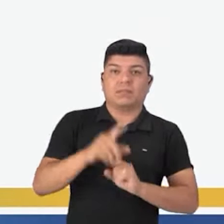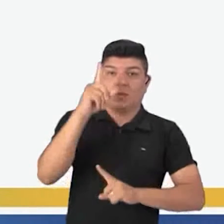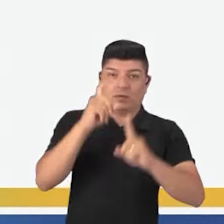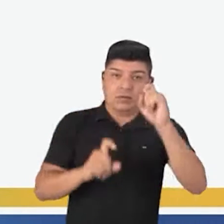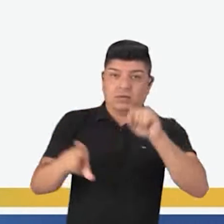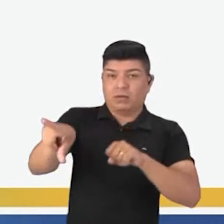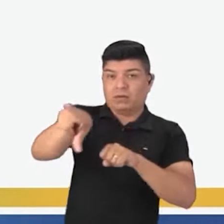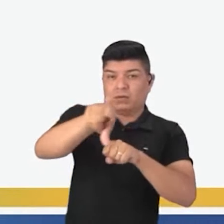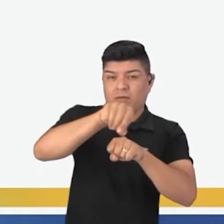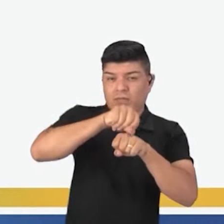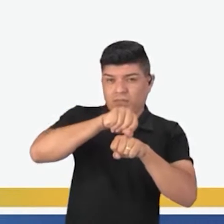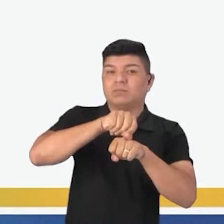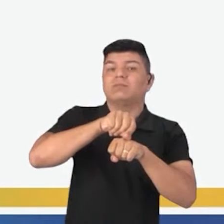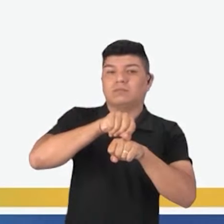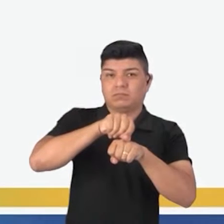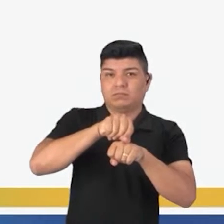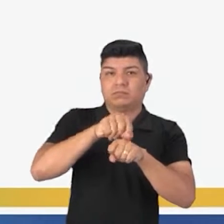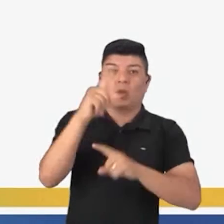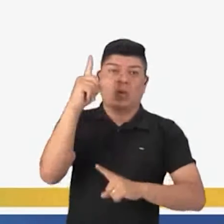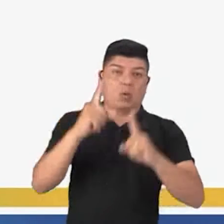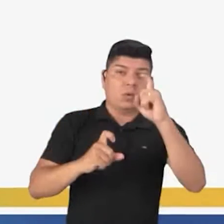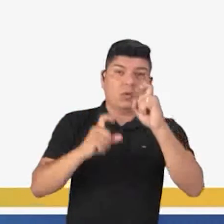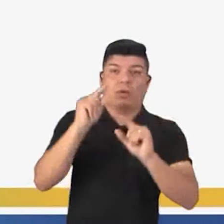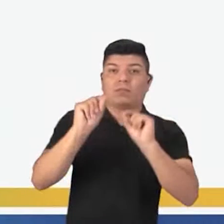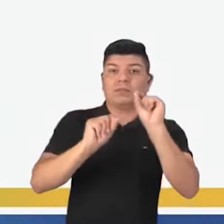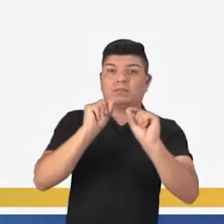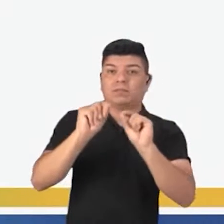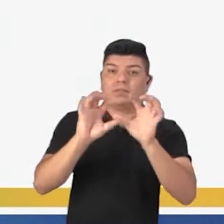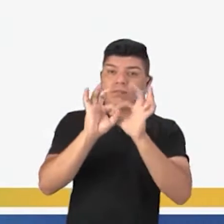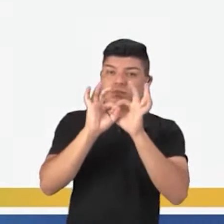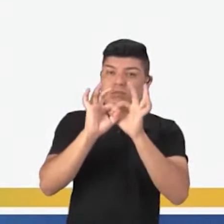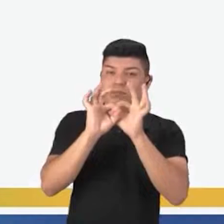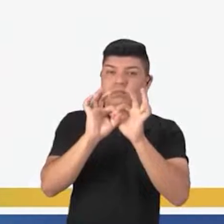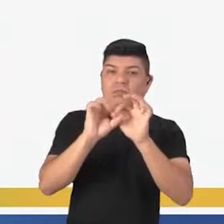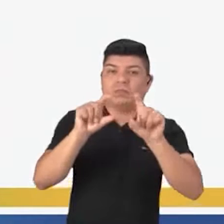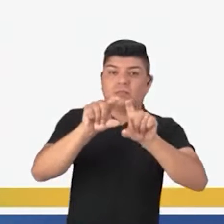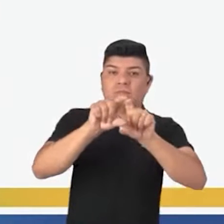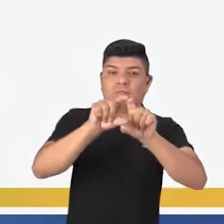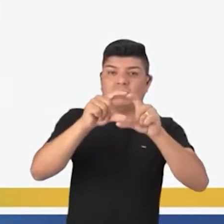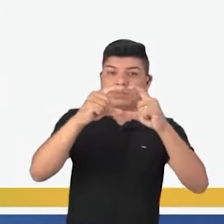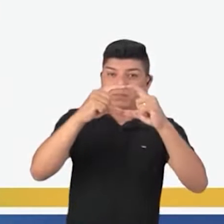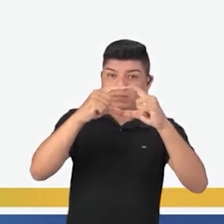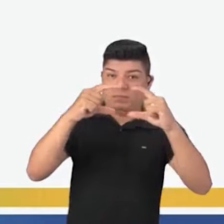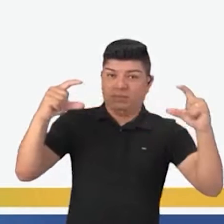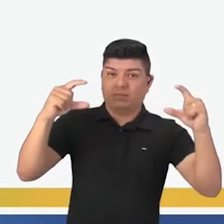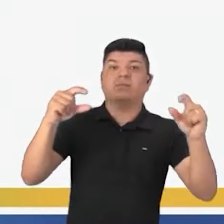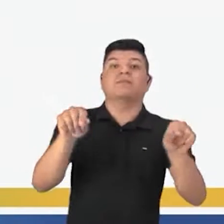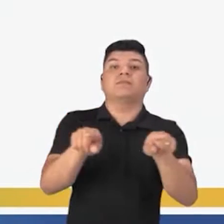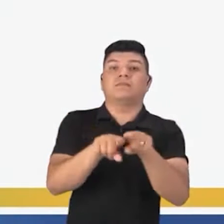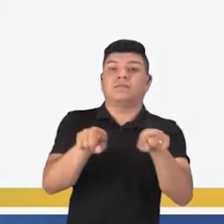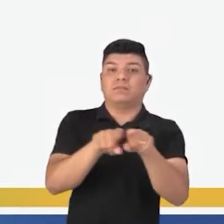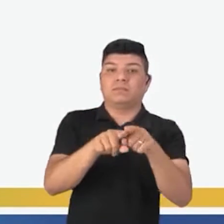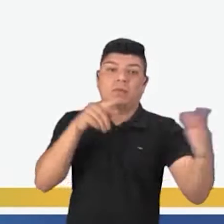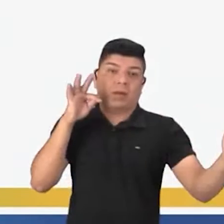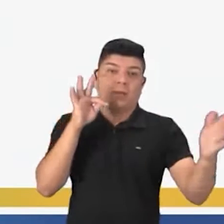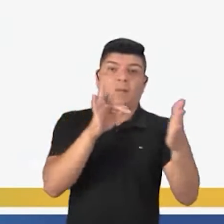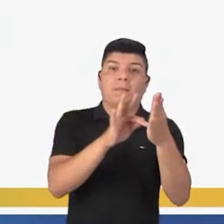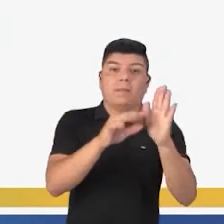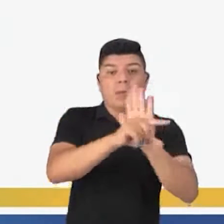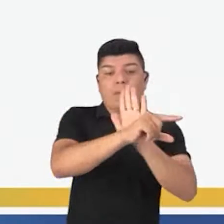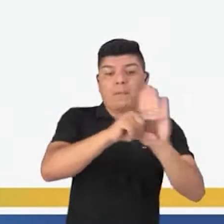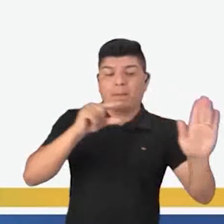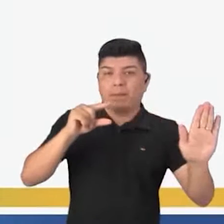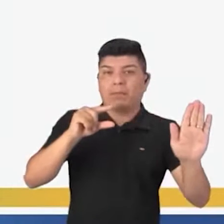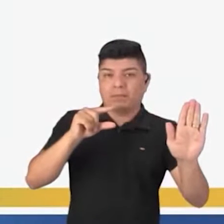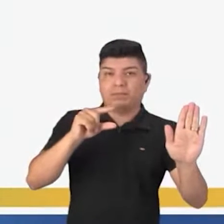Operadores Argumentativos são expressões que ligam orações, períodos ou até mesmo parágrafos